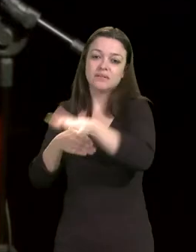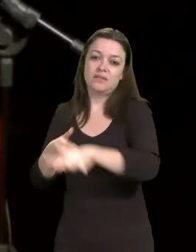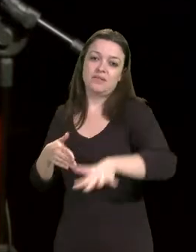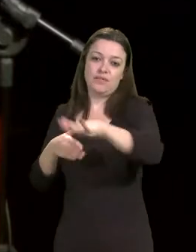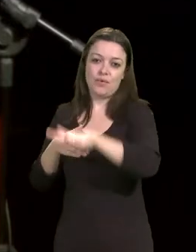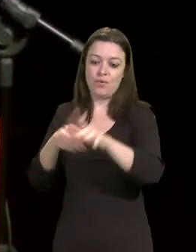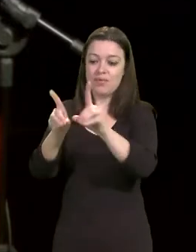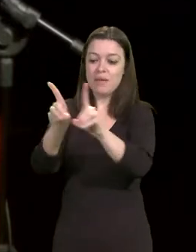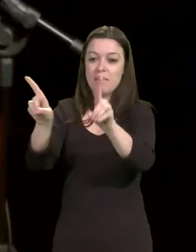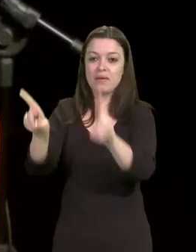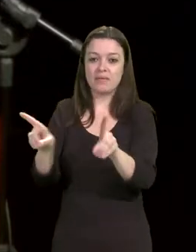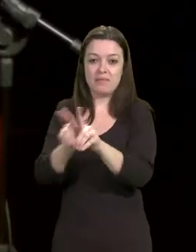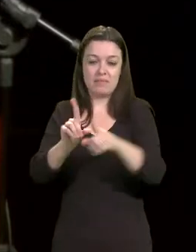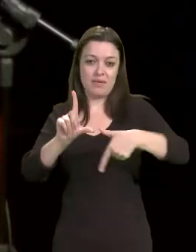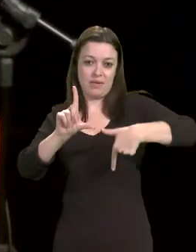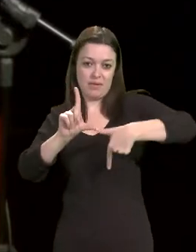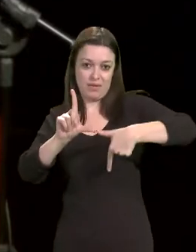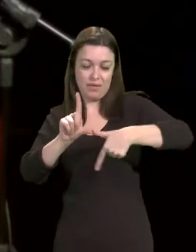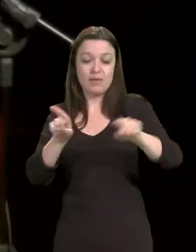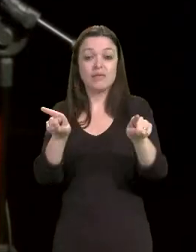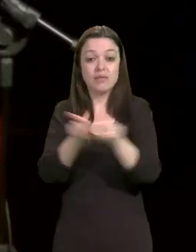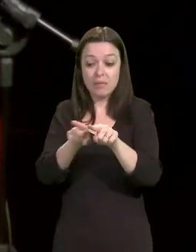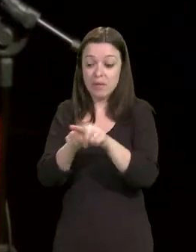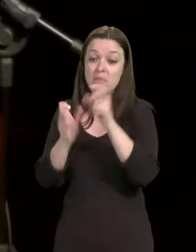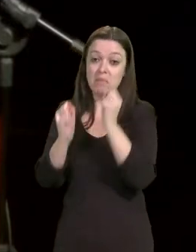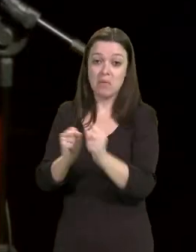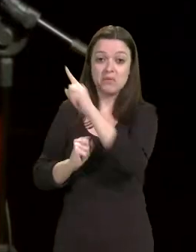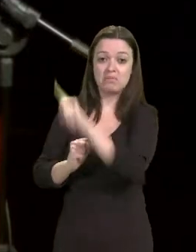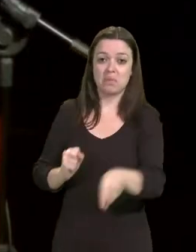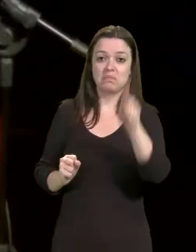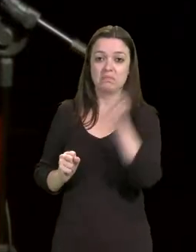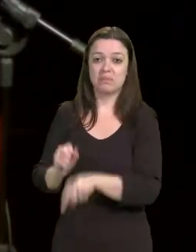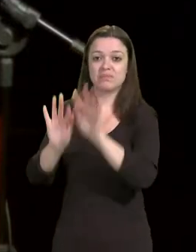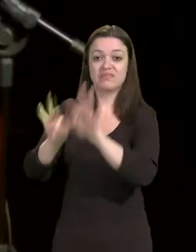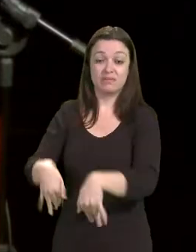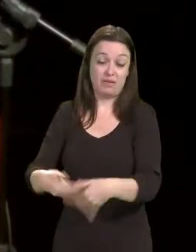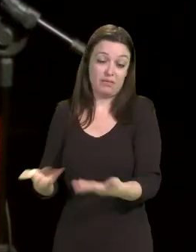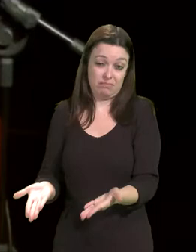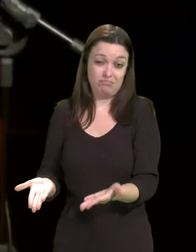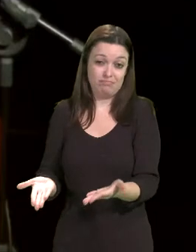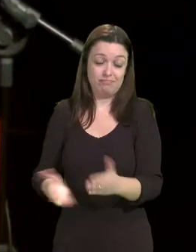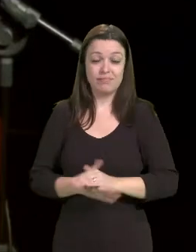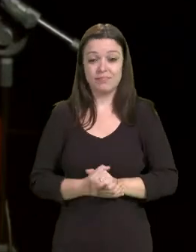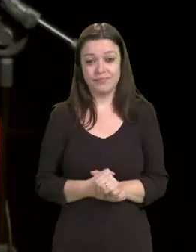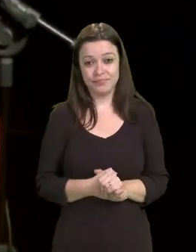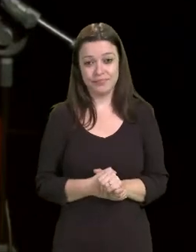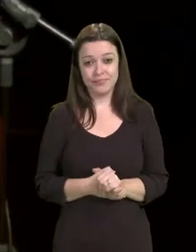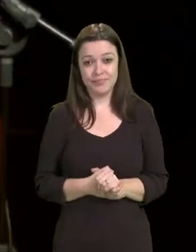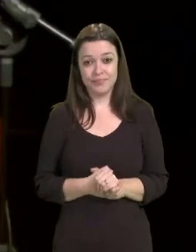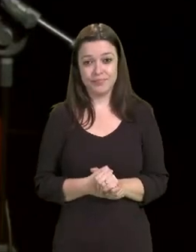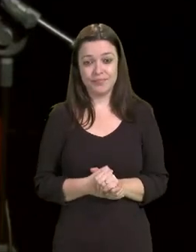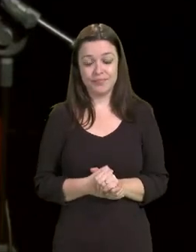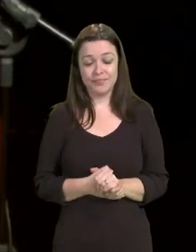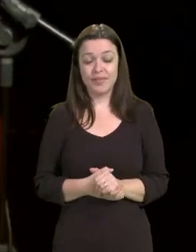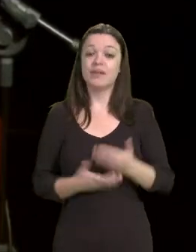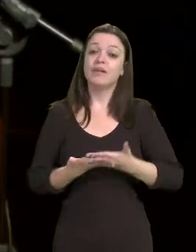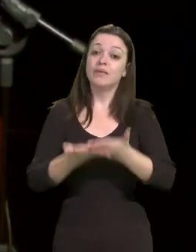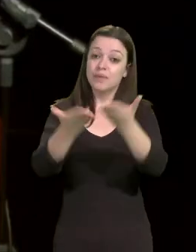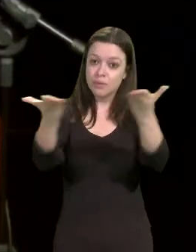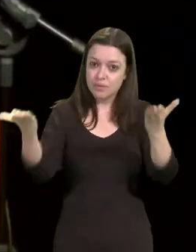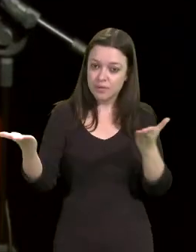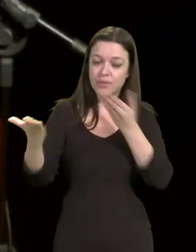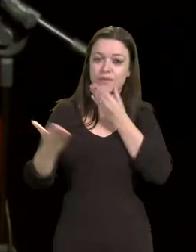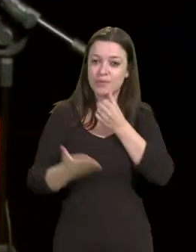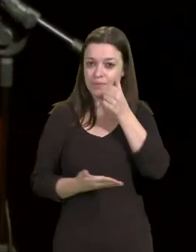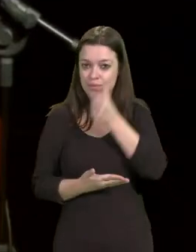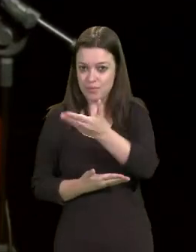departamentos e até mesmo a sua extinção. Meus caros, quando um país